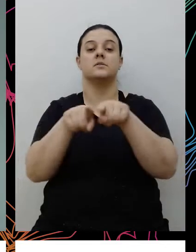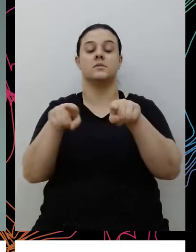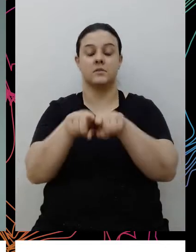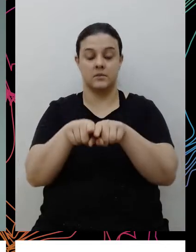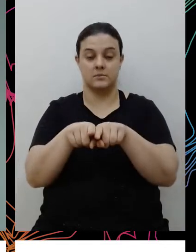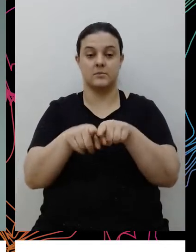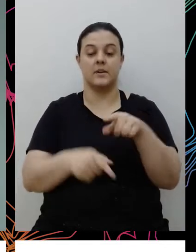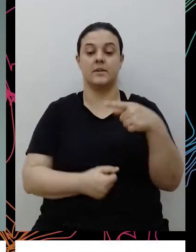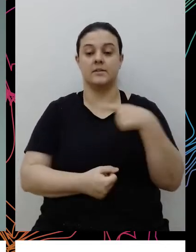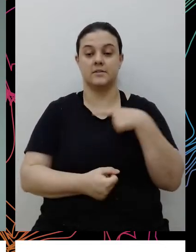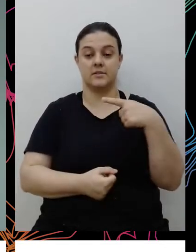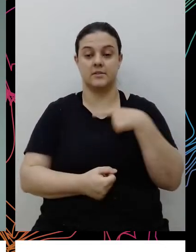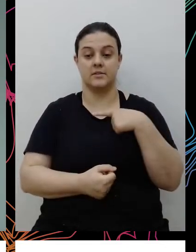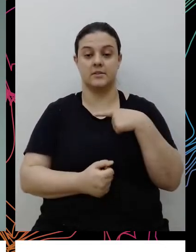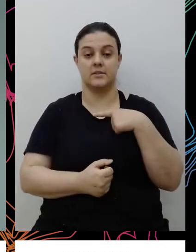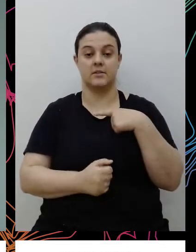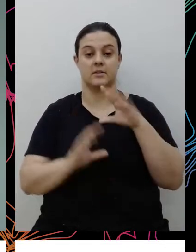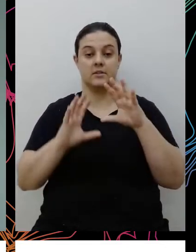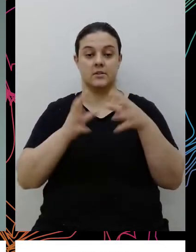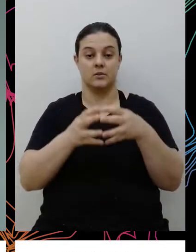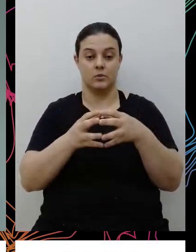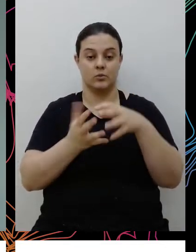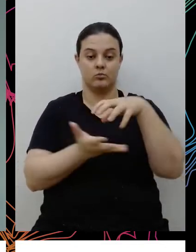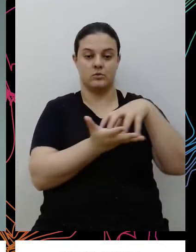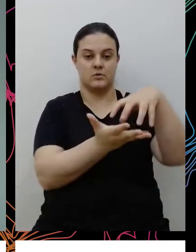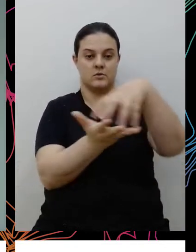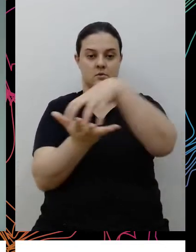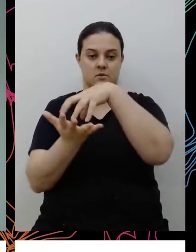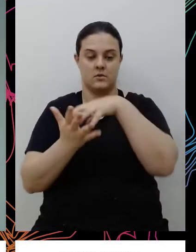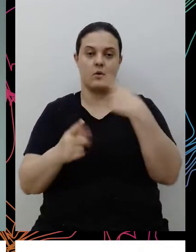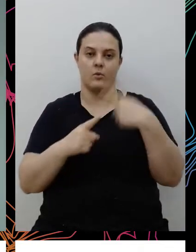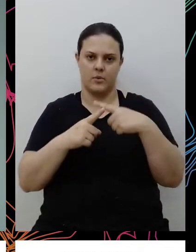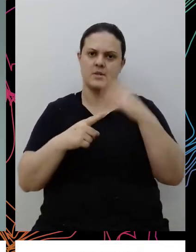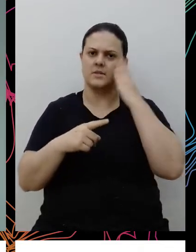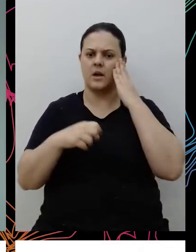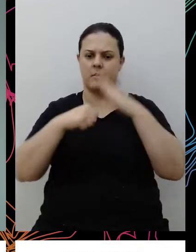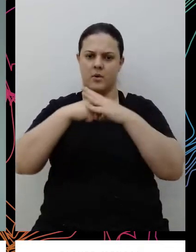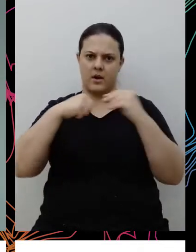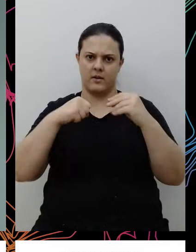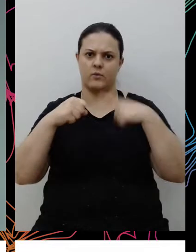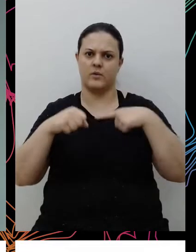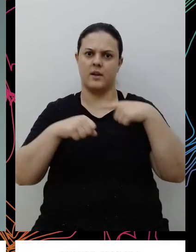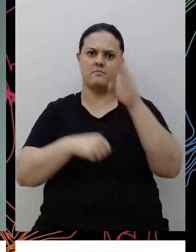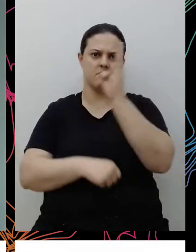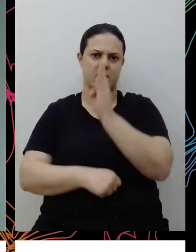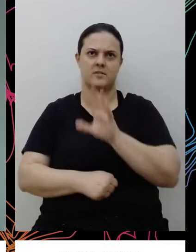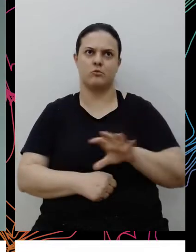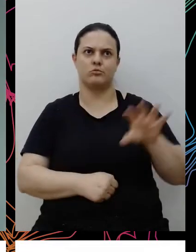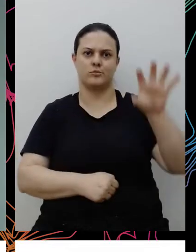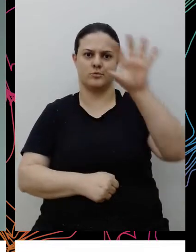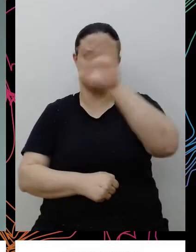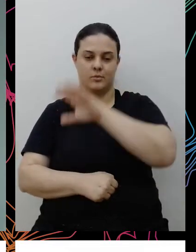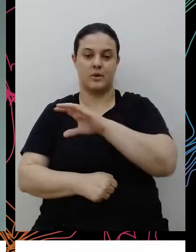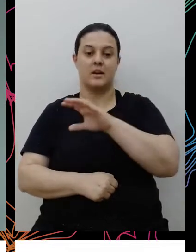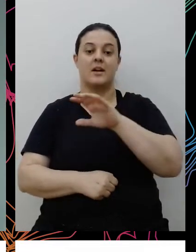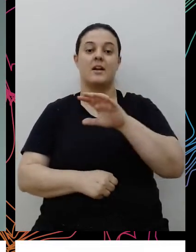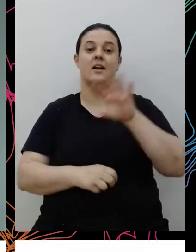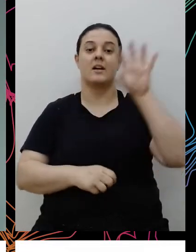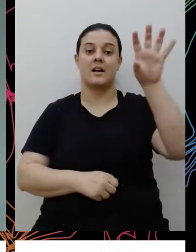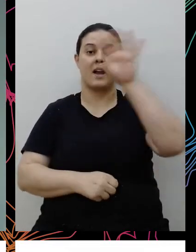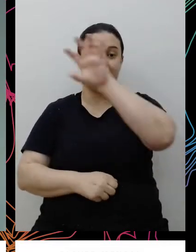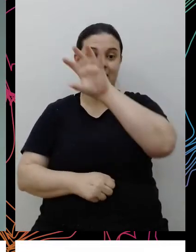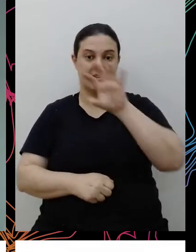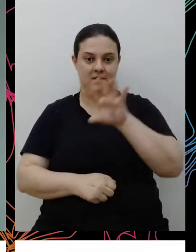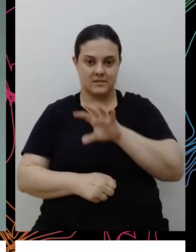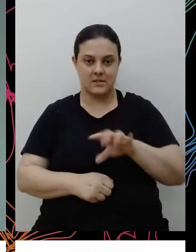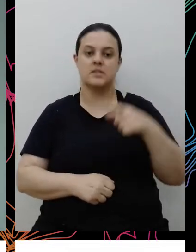afinidade, a gente tem os comitês regionais, porque o Carrefour está distribuído em todo o Brasil, né? Então para cada uma das regiões do Brasil, a